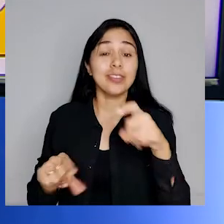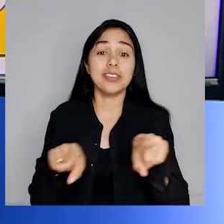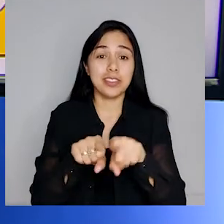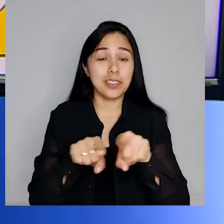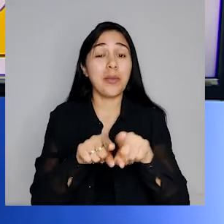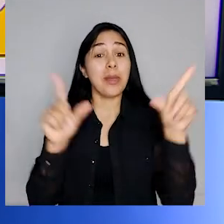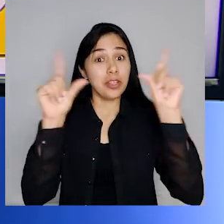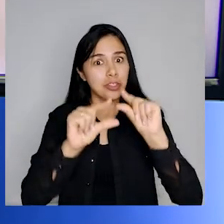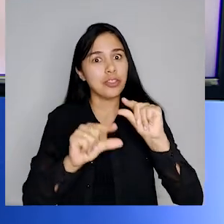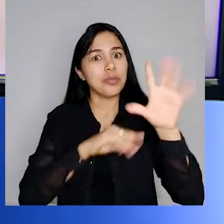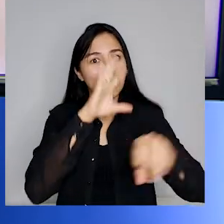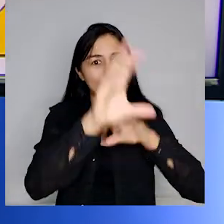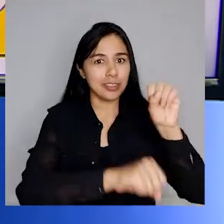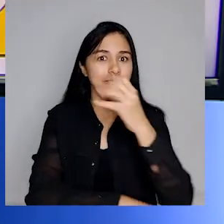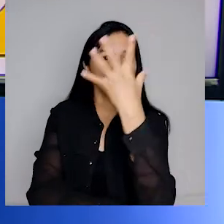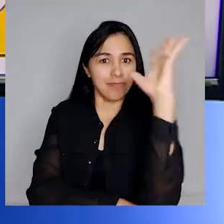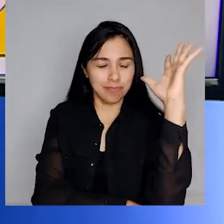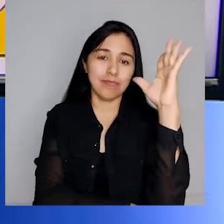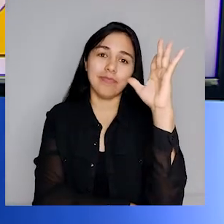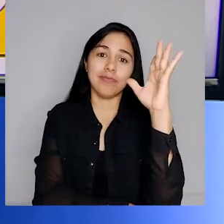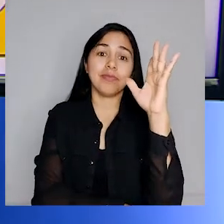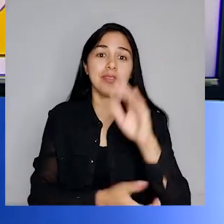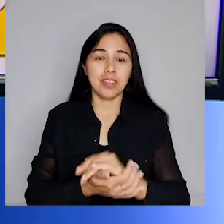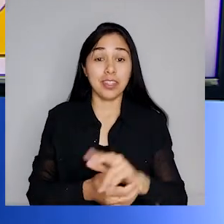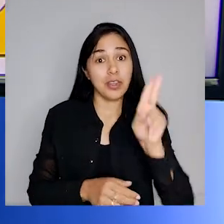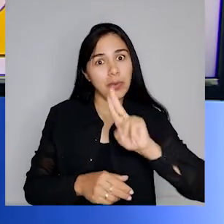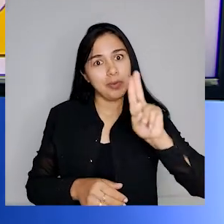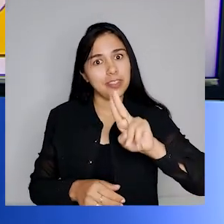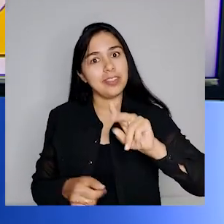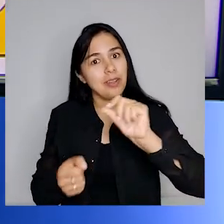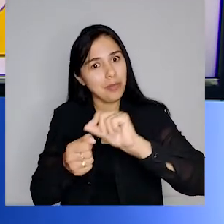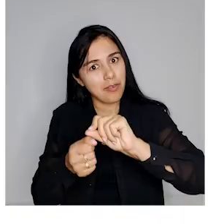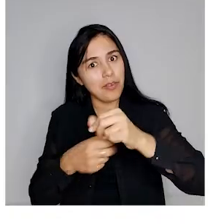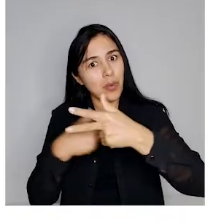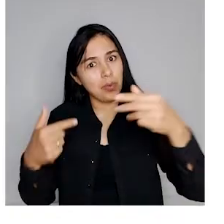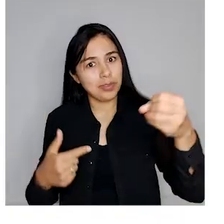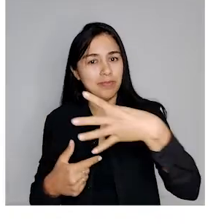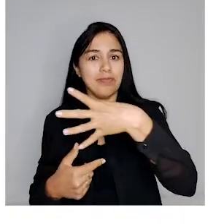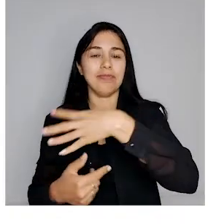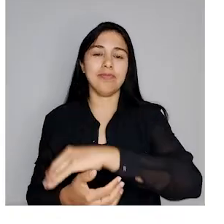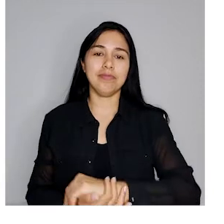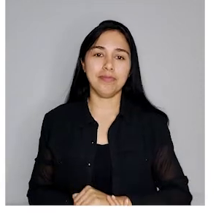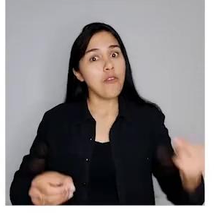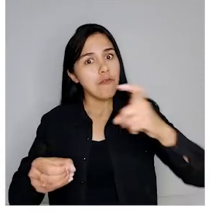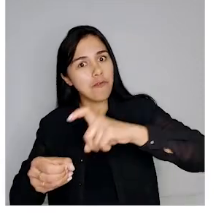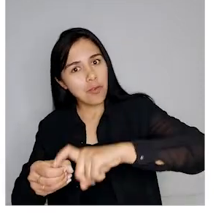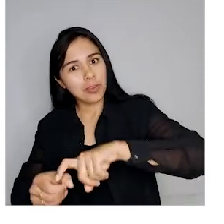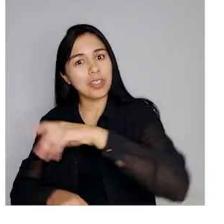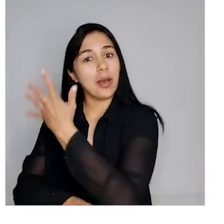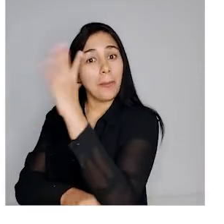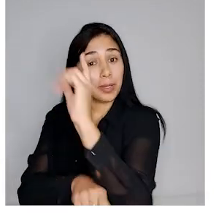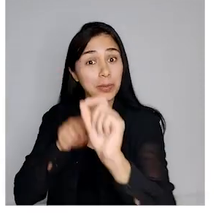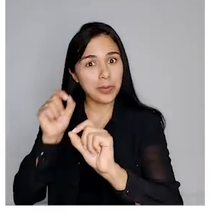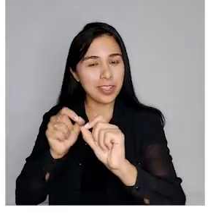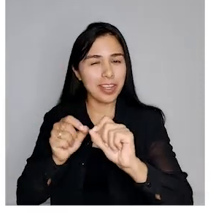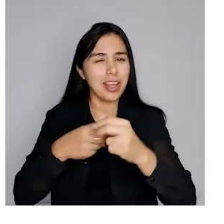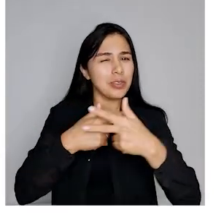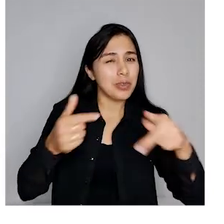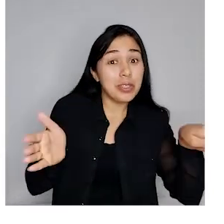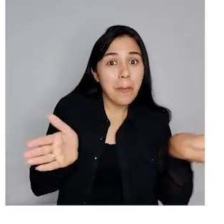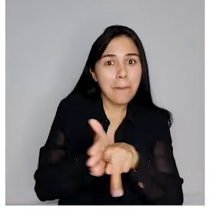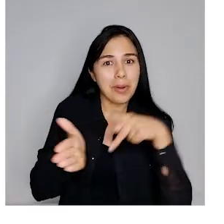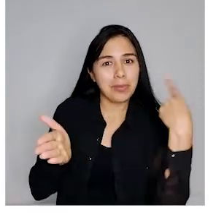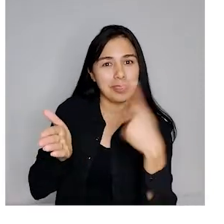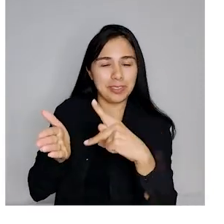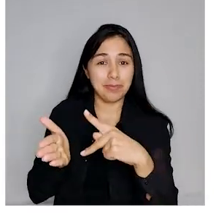de matéria-prima, que seria empregada na produção de objetos novos. Reintegrar a natureza, que dela veio. O lixo